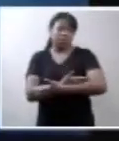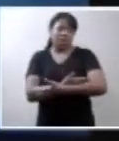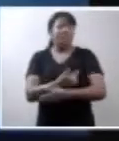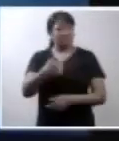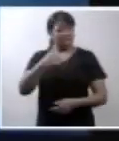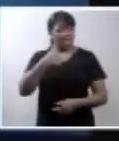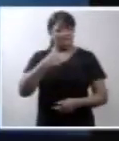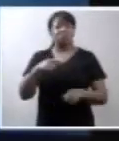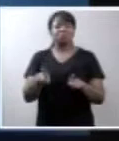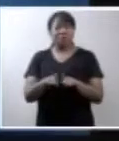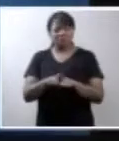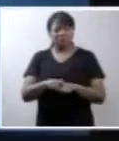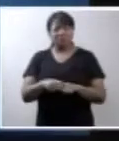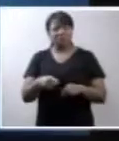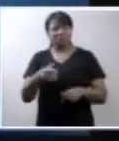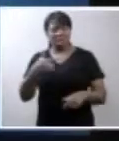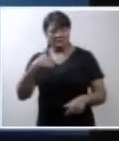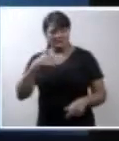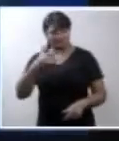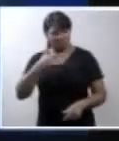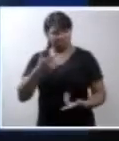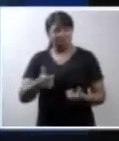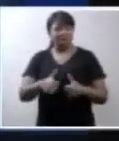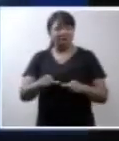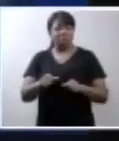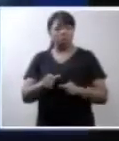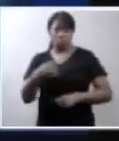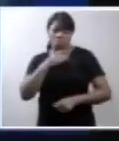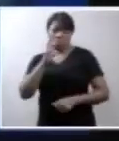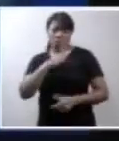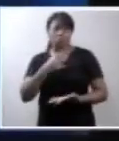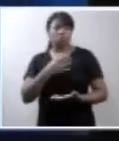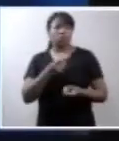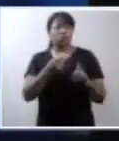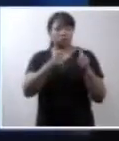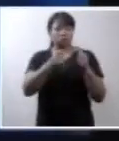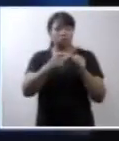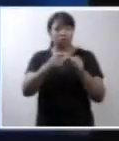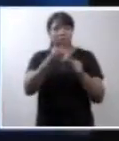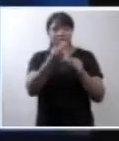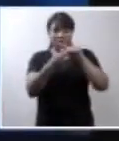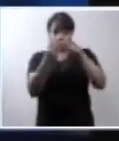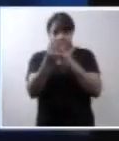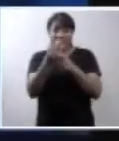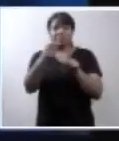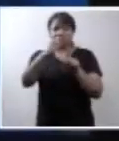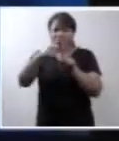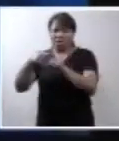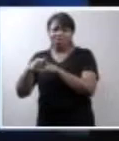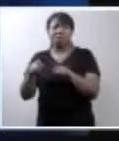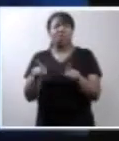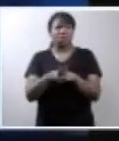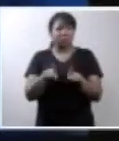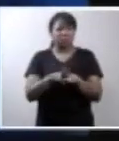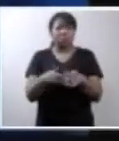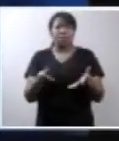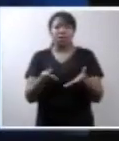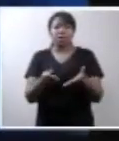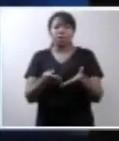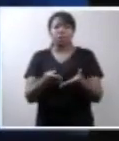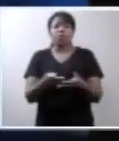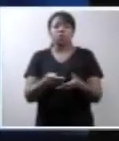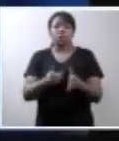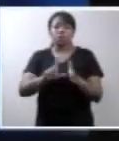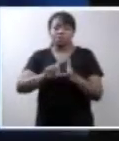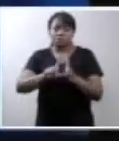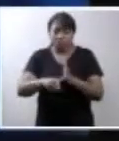eu que estava com ela, estava com medo. Com três meses ela começou a tomar ácido fólico, e com três meses, quando a gente começou